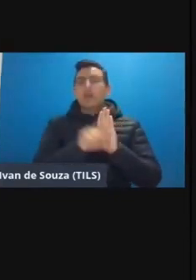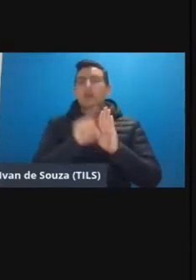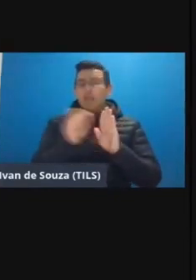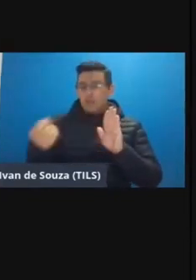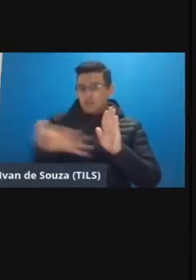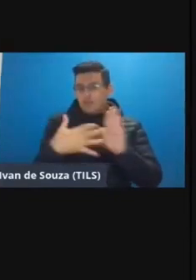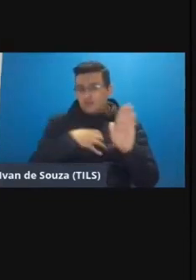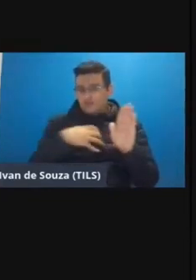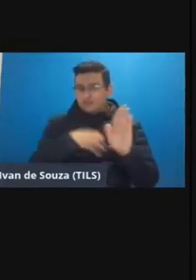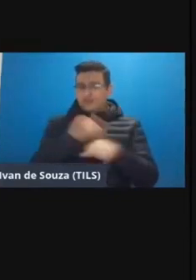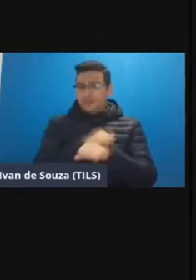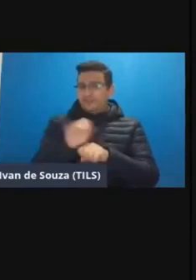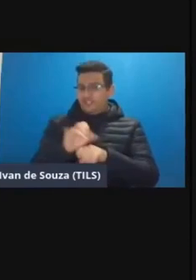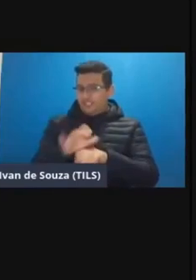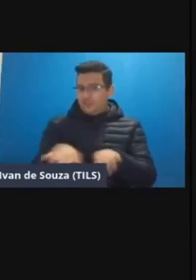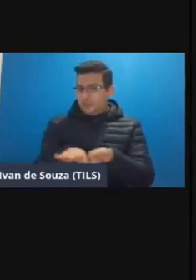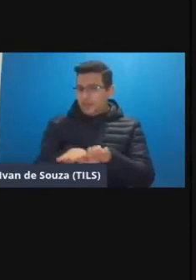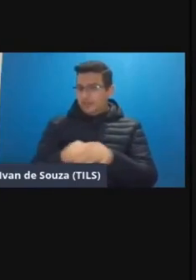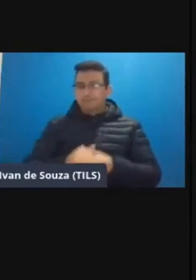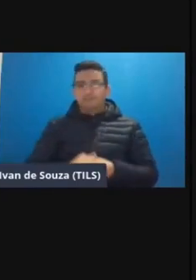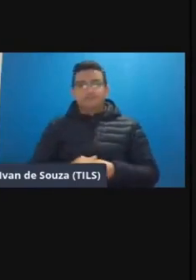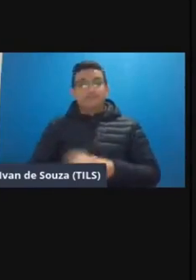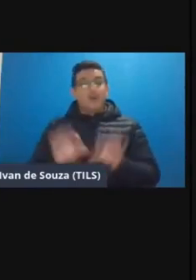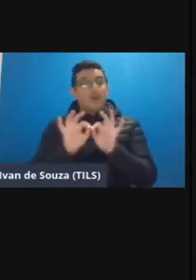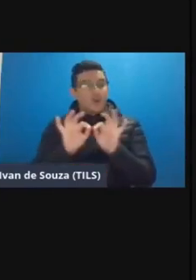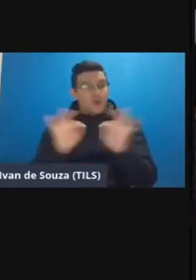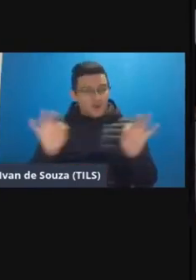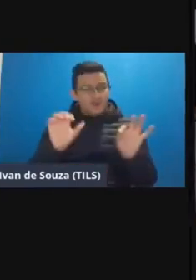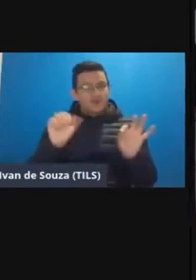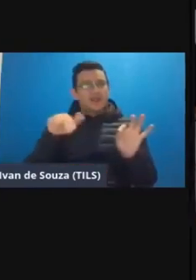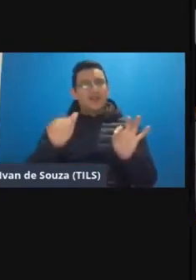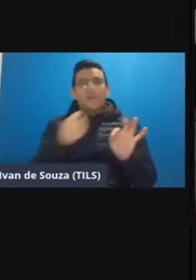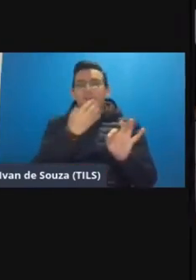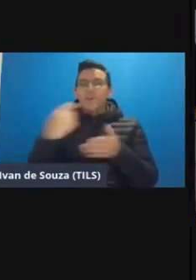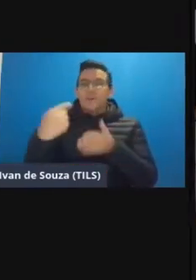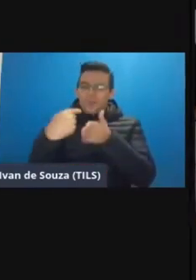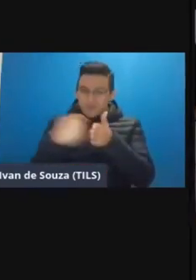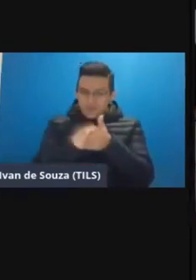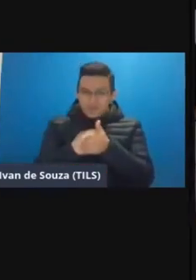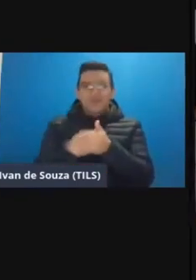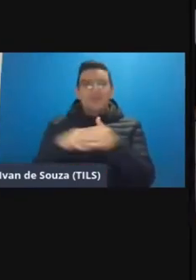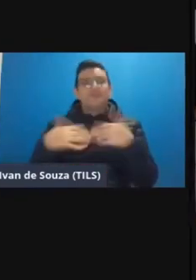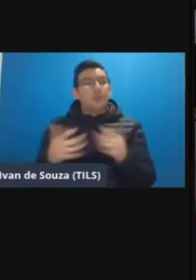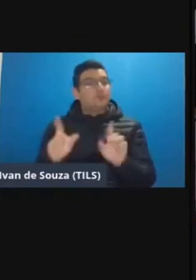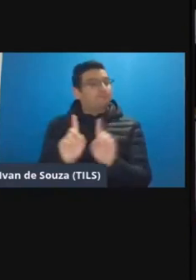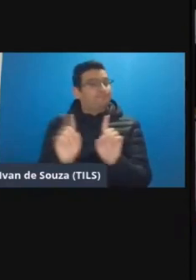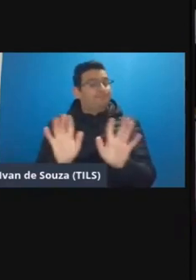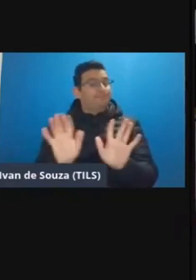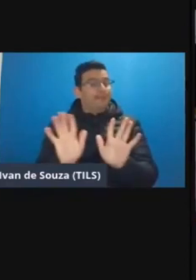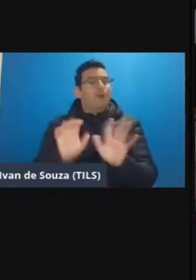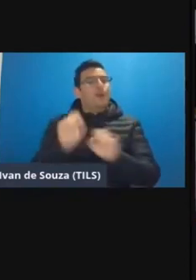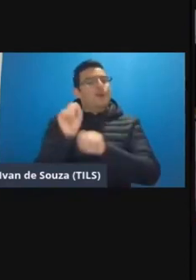nova modalidade de ensino ótimo Ana boa pergunta é não a